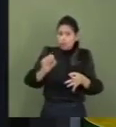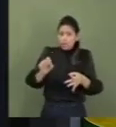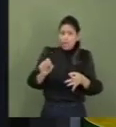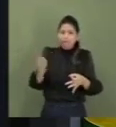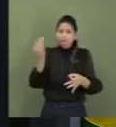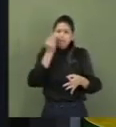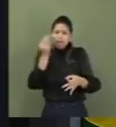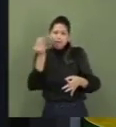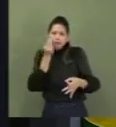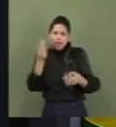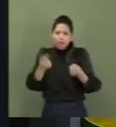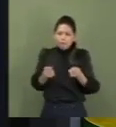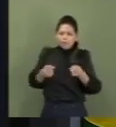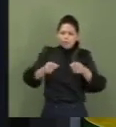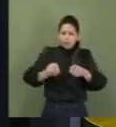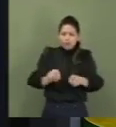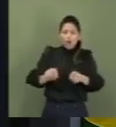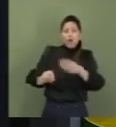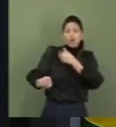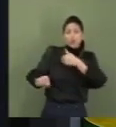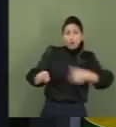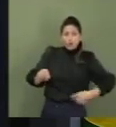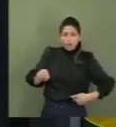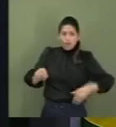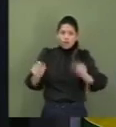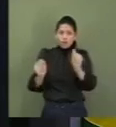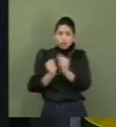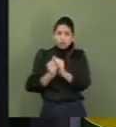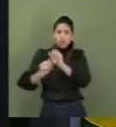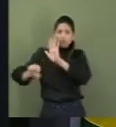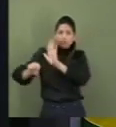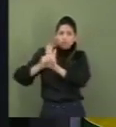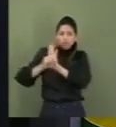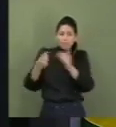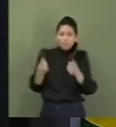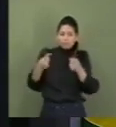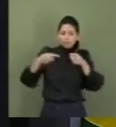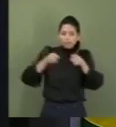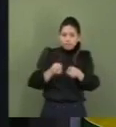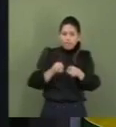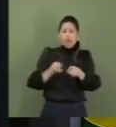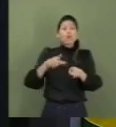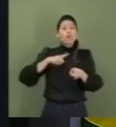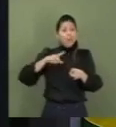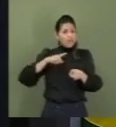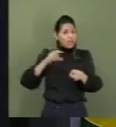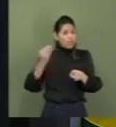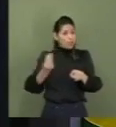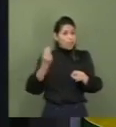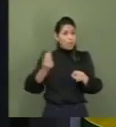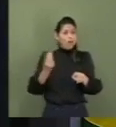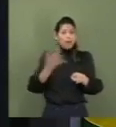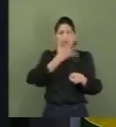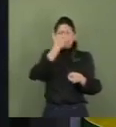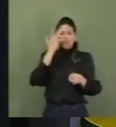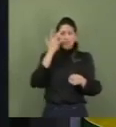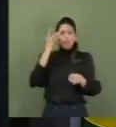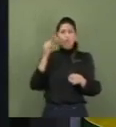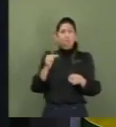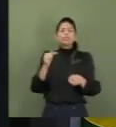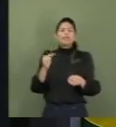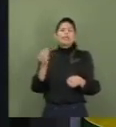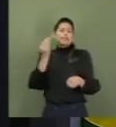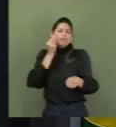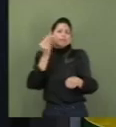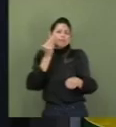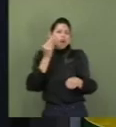parceria do governo com o Sistema S para a qualificação profissional dos beneficiários, por exemplo,